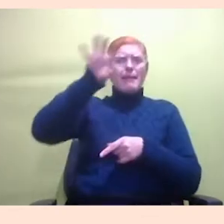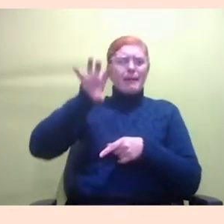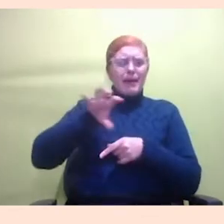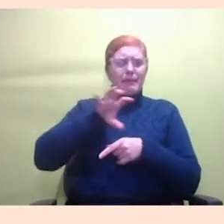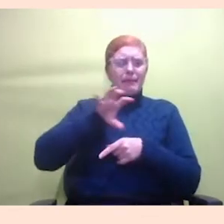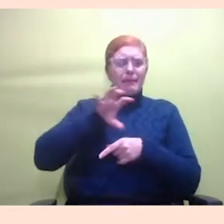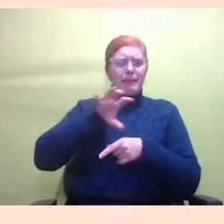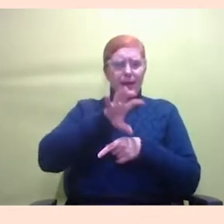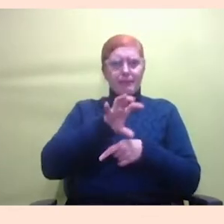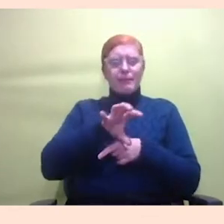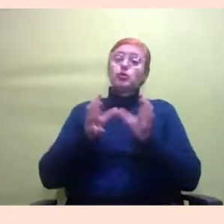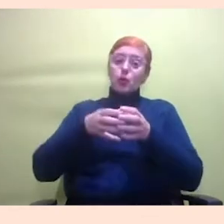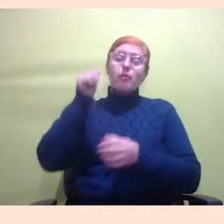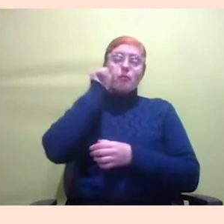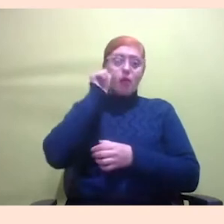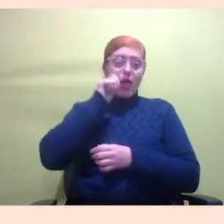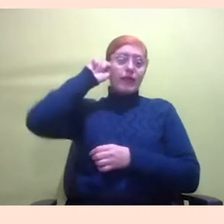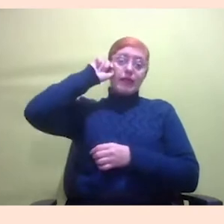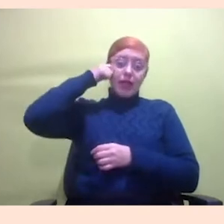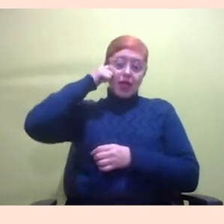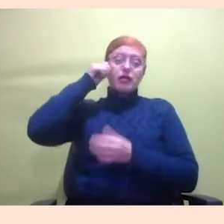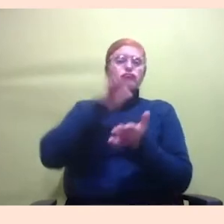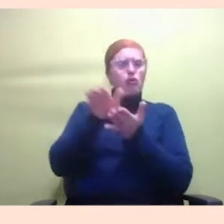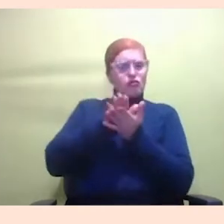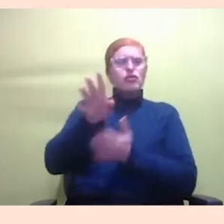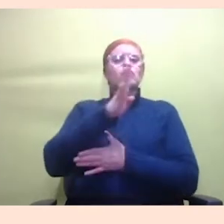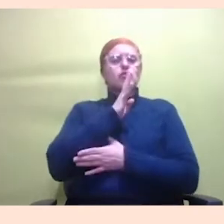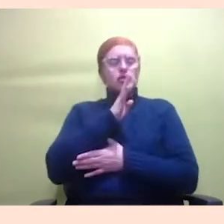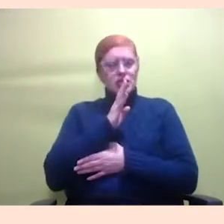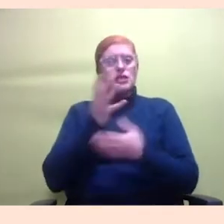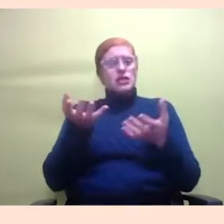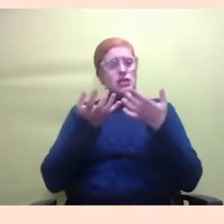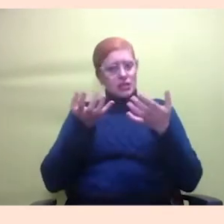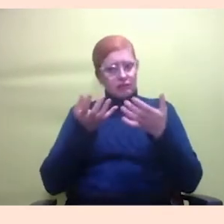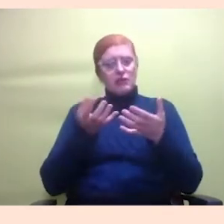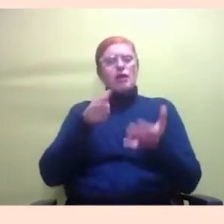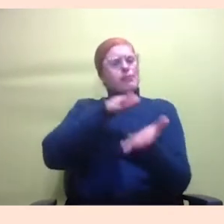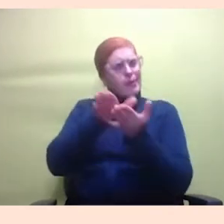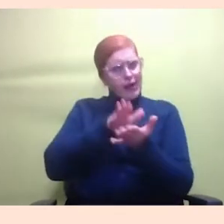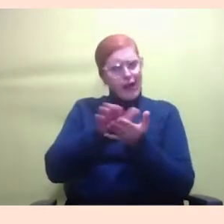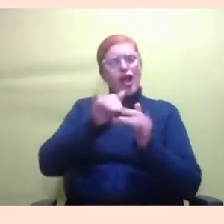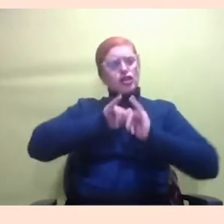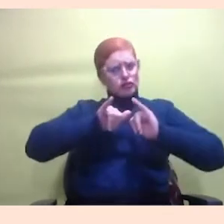mulheres negras que produzem conhecimento e querem botar, publicar e divulgar para aí.